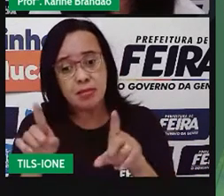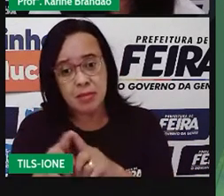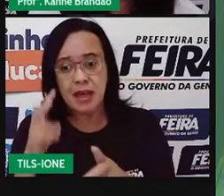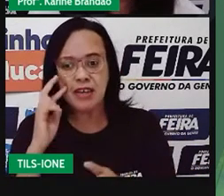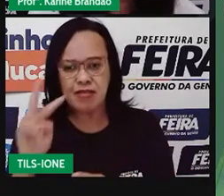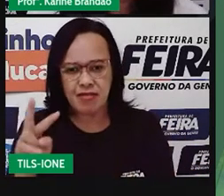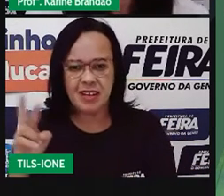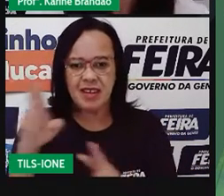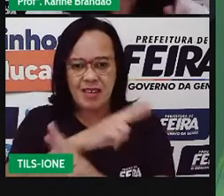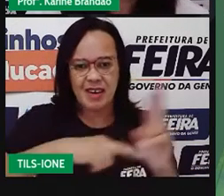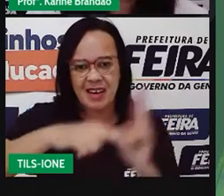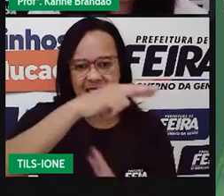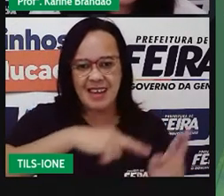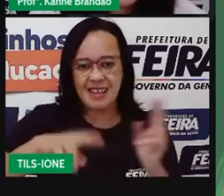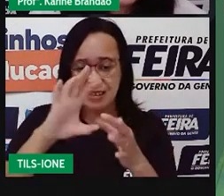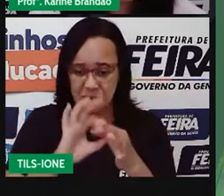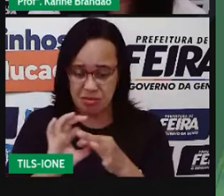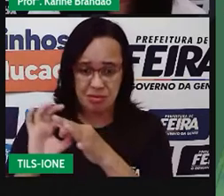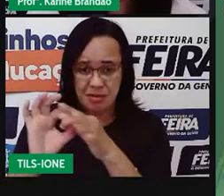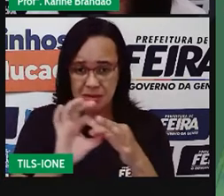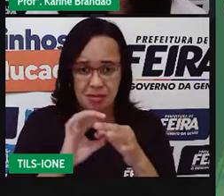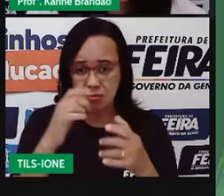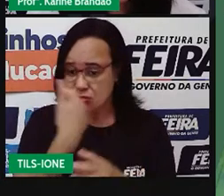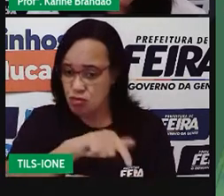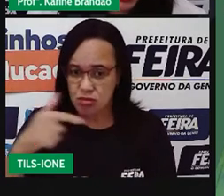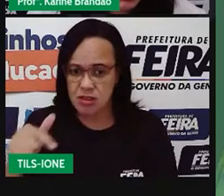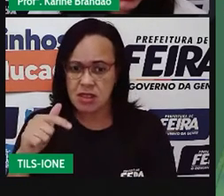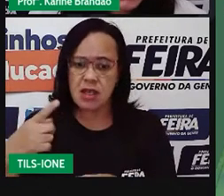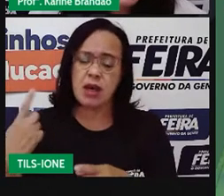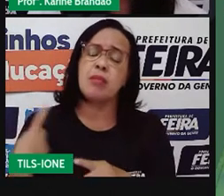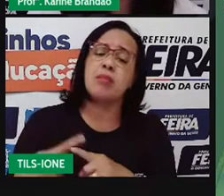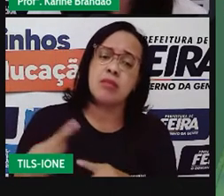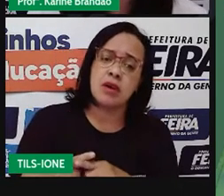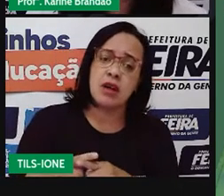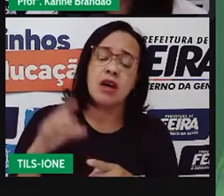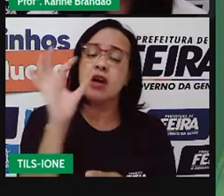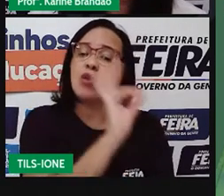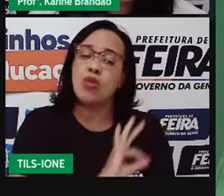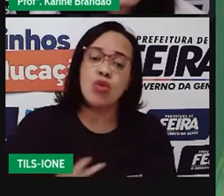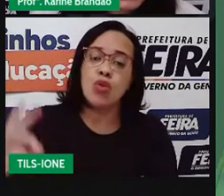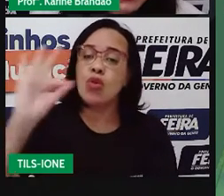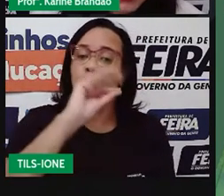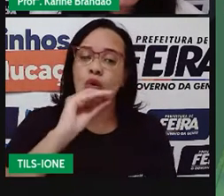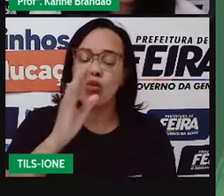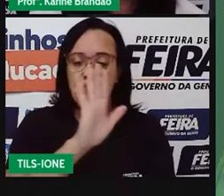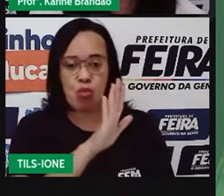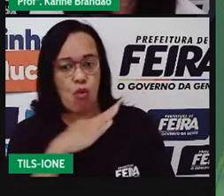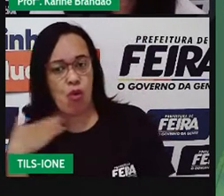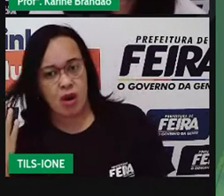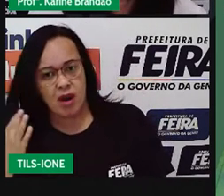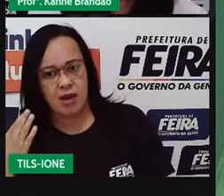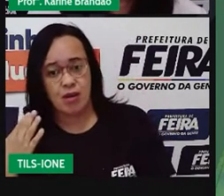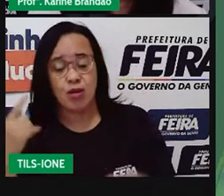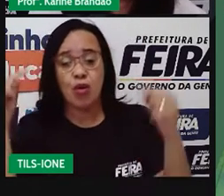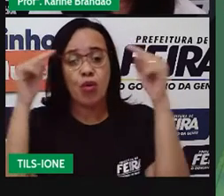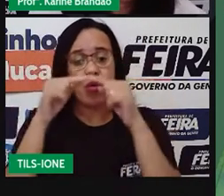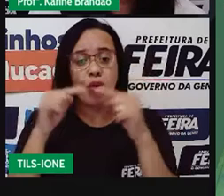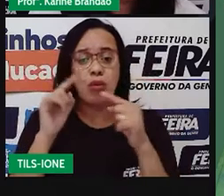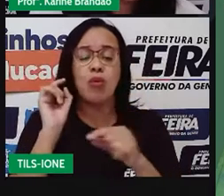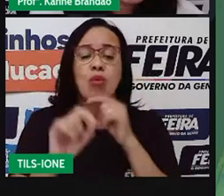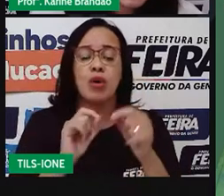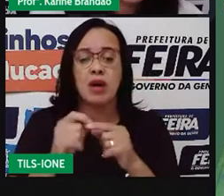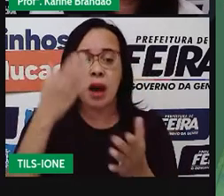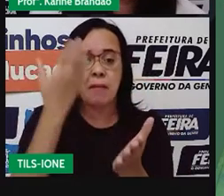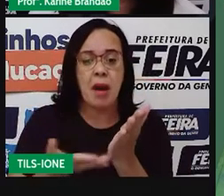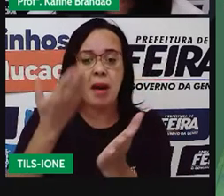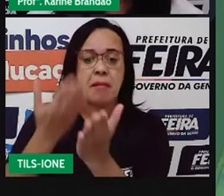Porque a gente está dizendo que todos morreram. Então, se existe morte, né, se existe um prejuízo, né, alguém sai